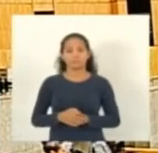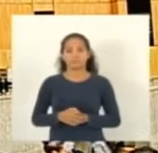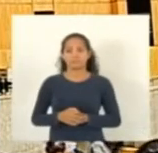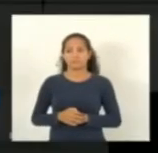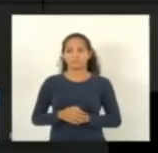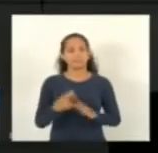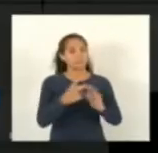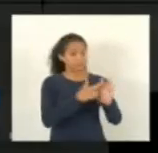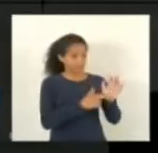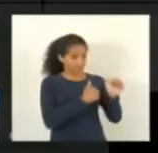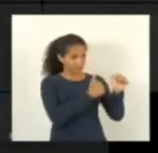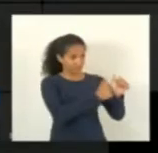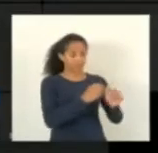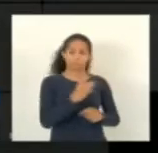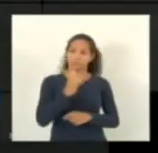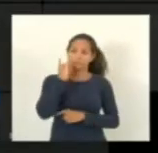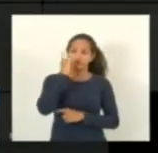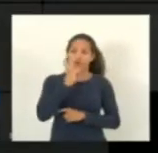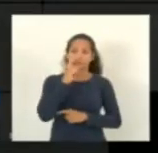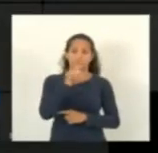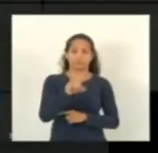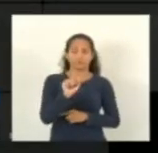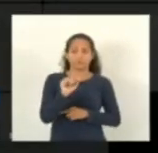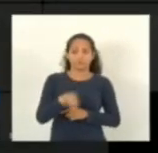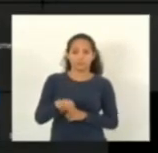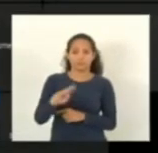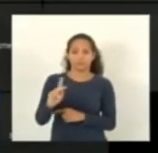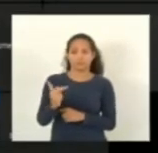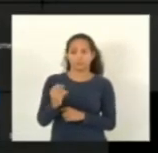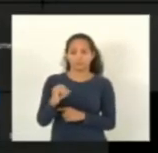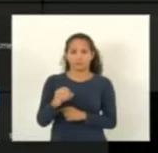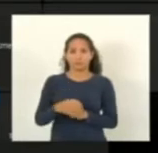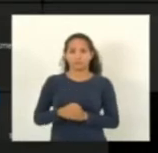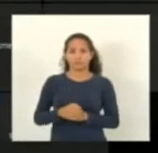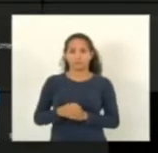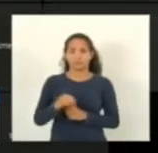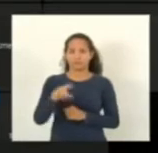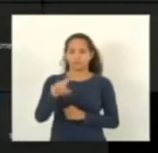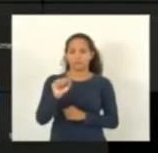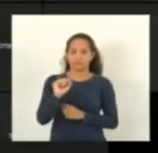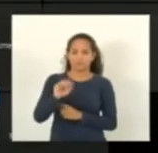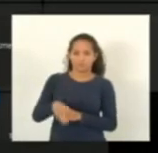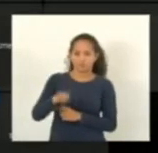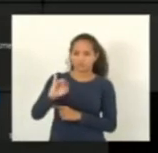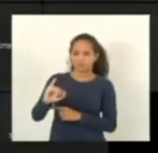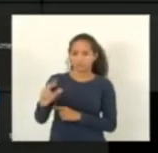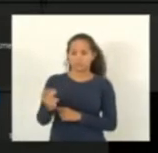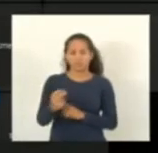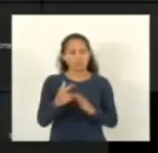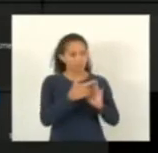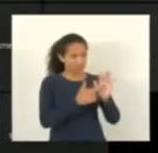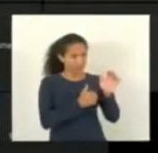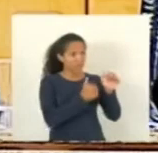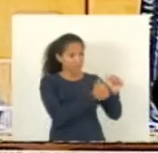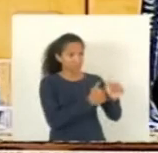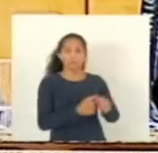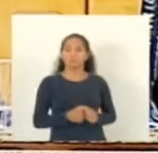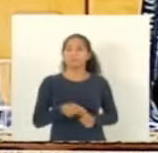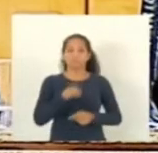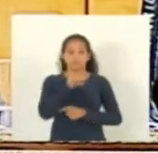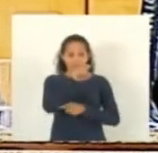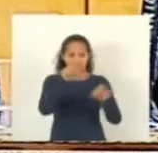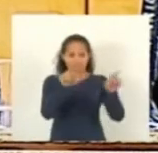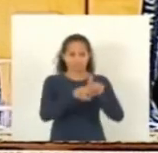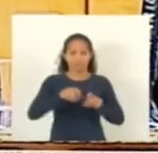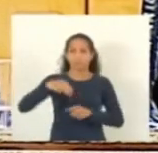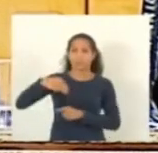com o relator e deputado Alexandre Xambinho acompanho o relator e vossa excelência deputado